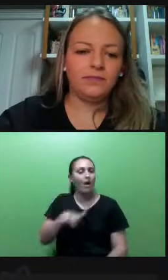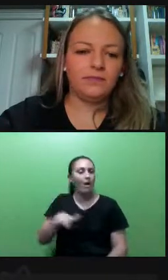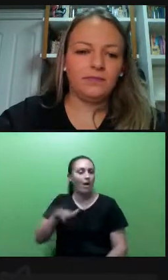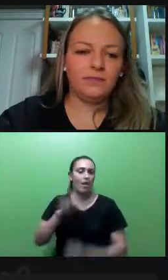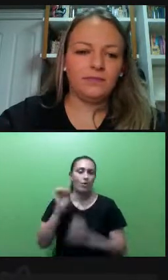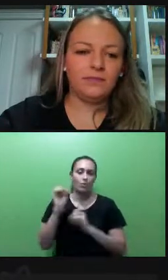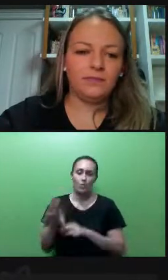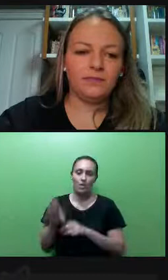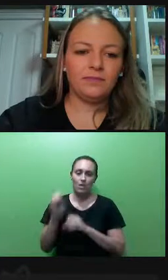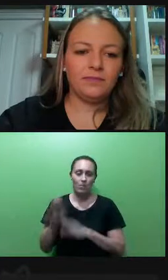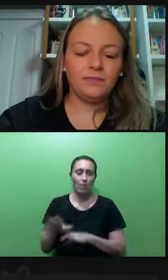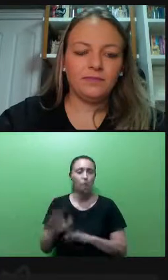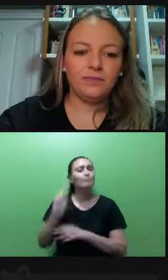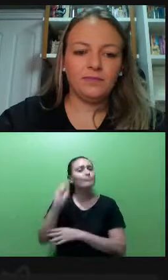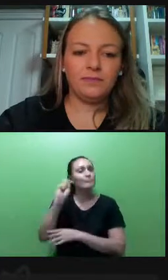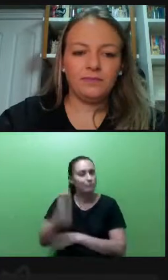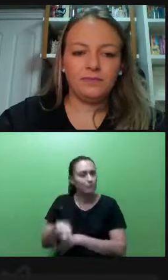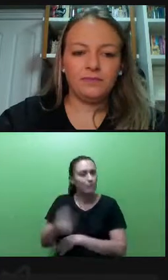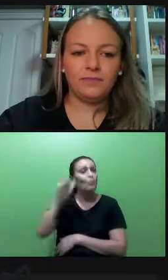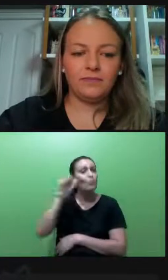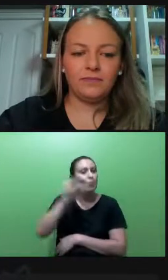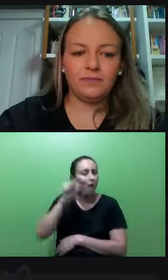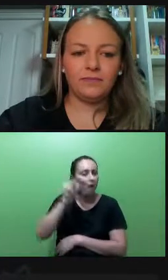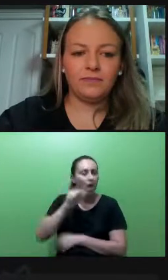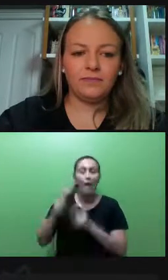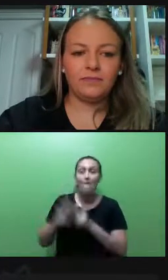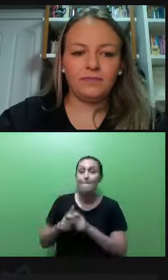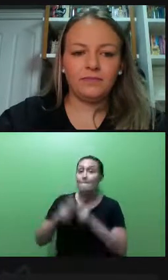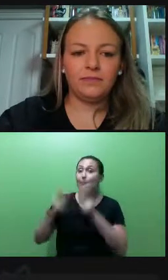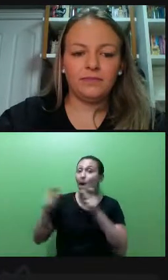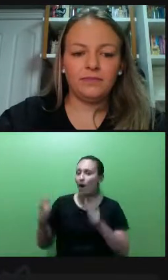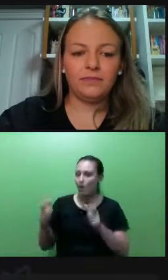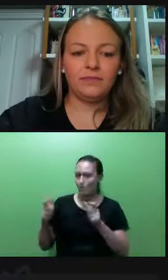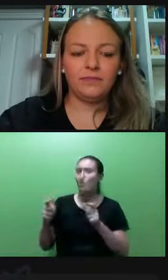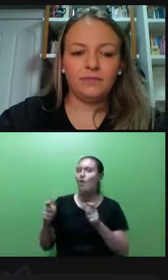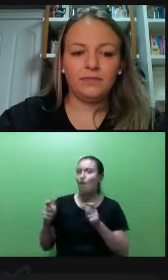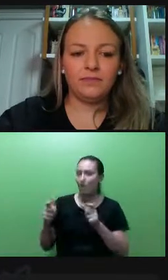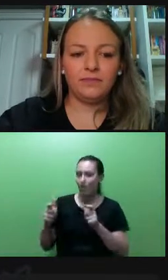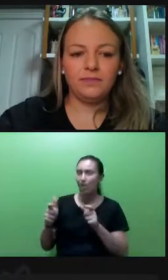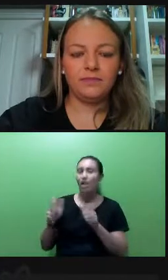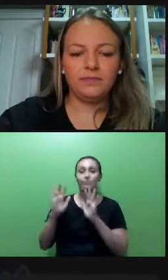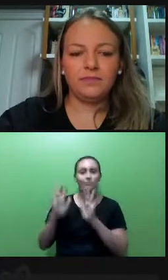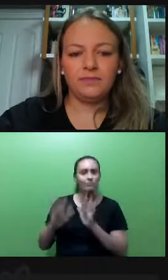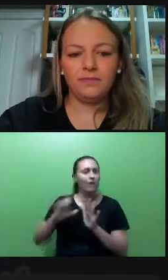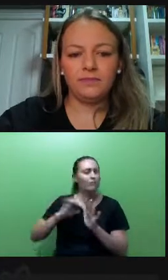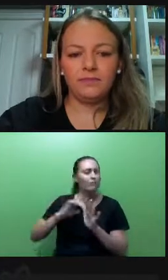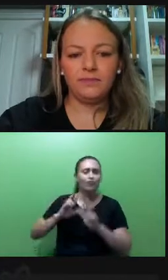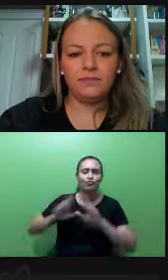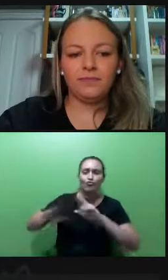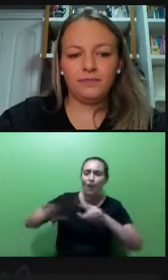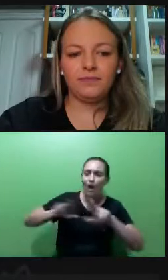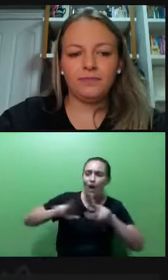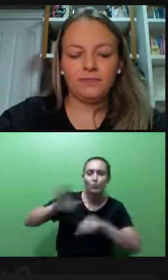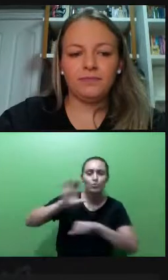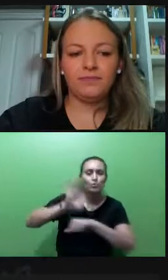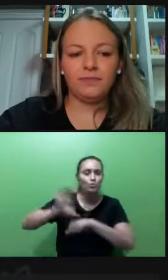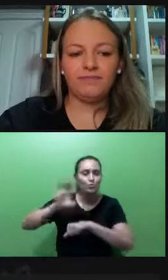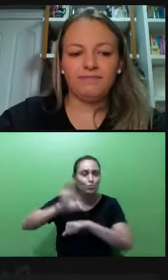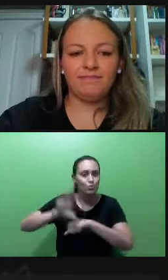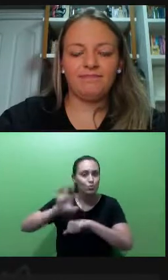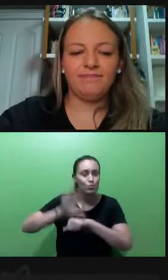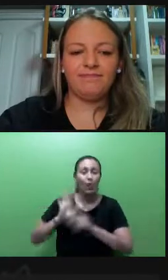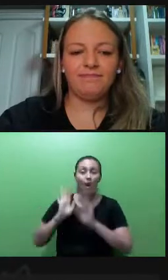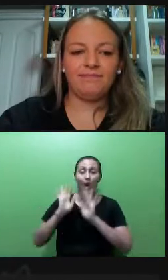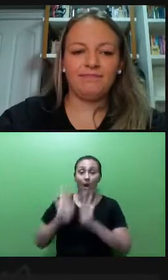As mulheres são maiorias, é um exemplo, né, falando das mulheres, são maiorias em diversos cursos, tá, só que